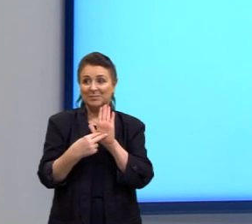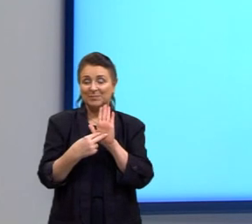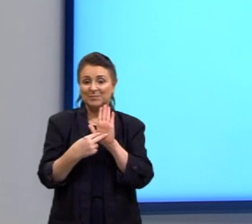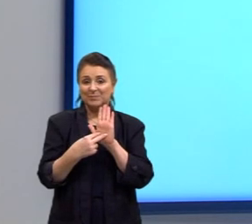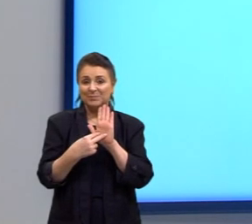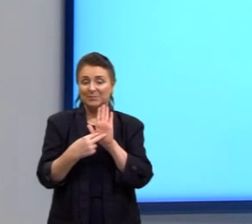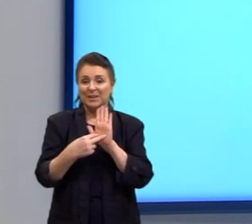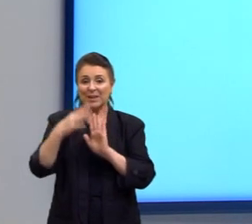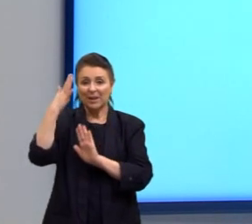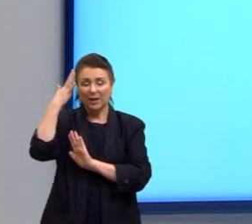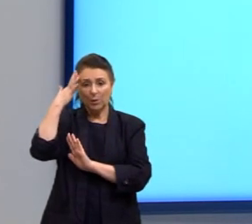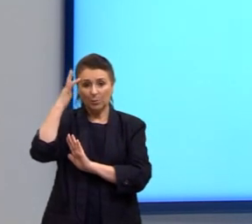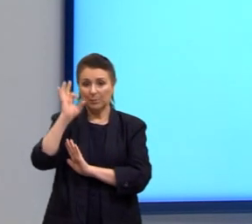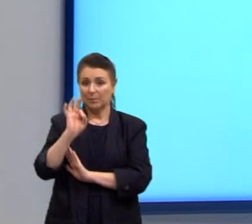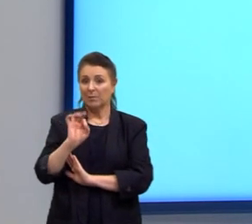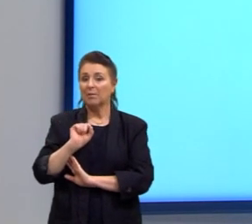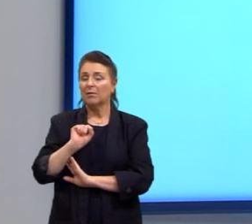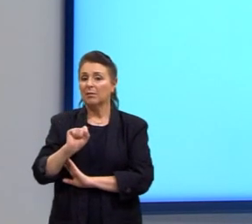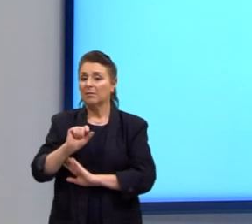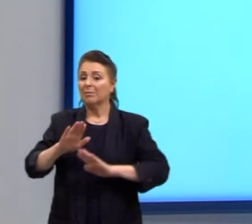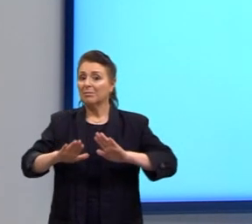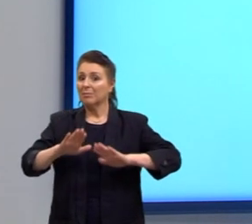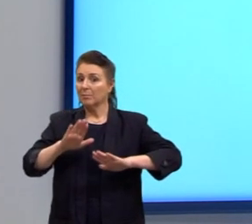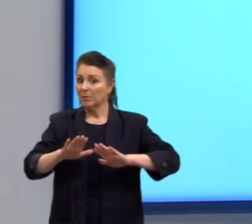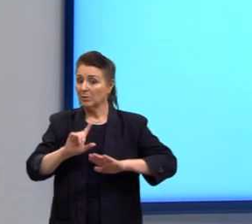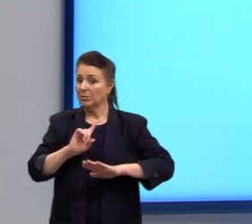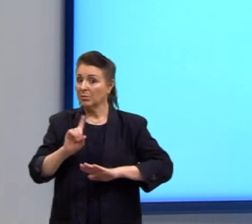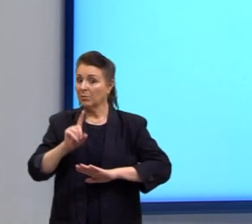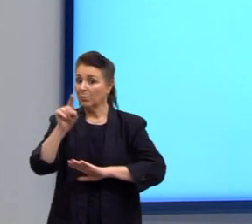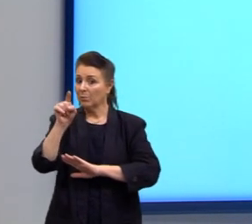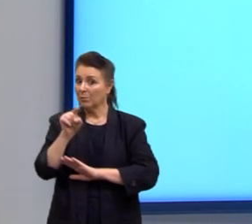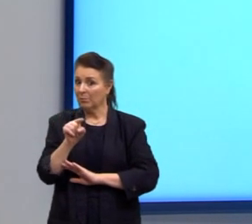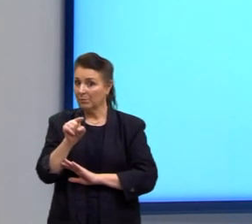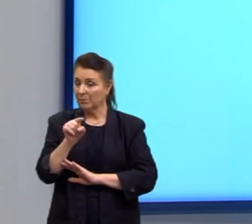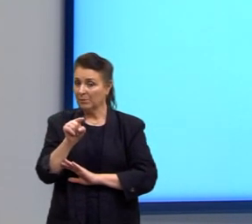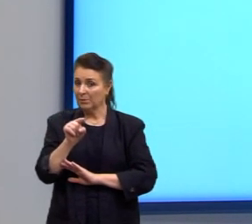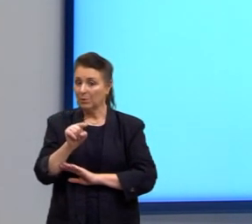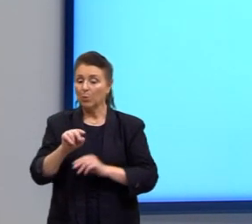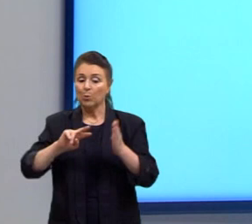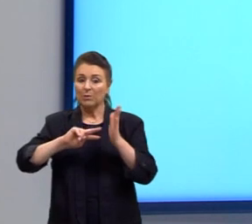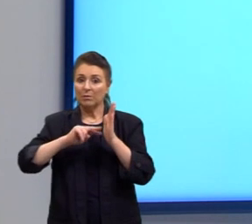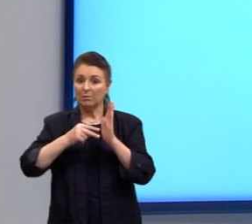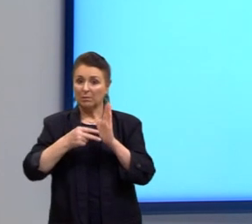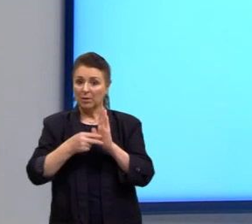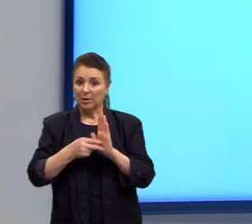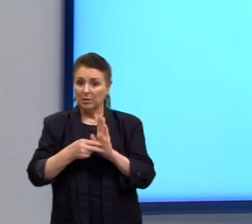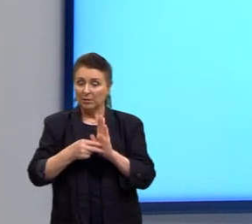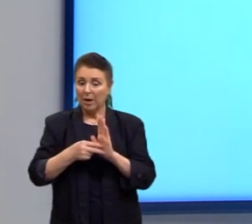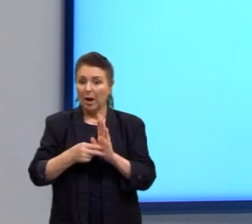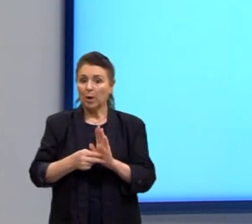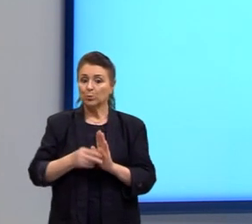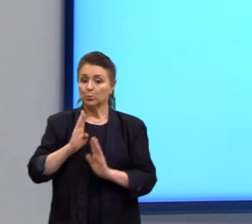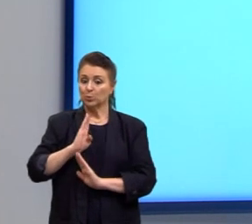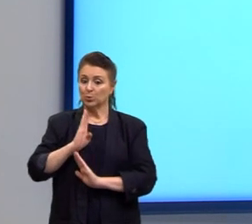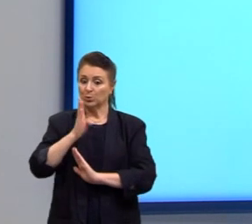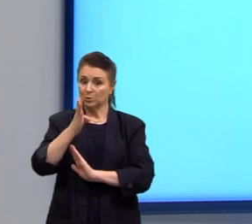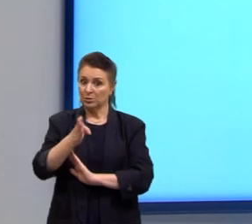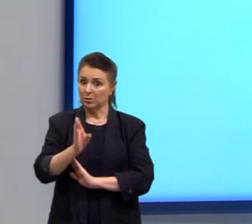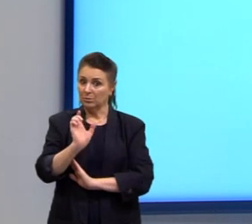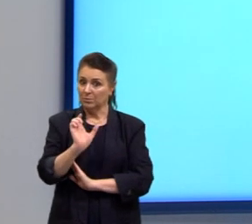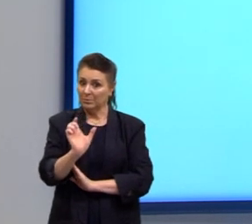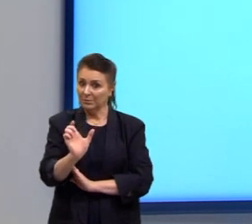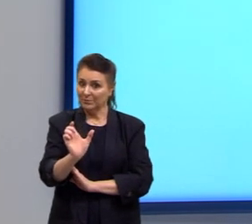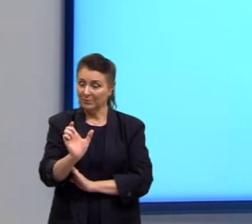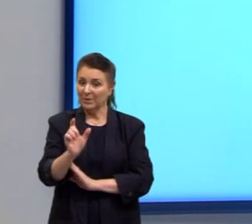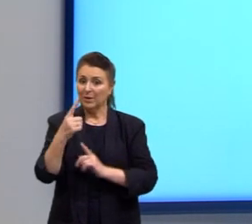compreender que, às vezes, não é o significado literal da palavra,